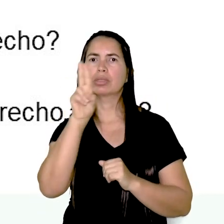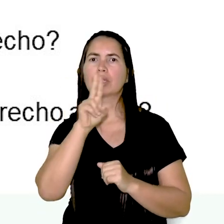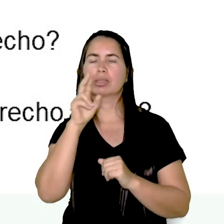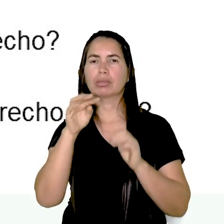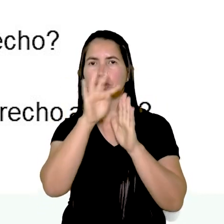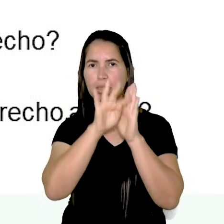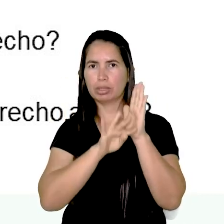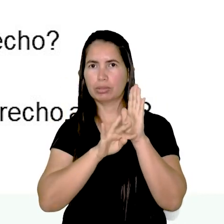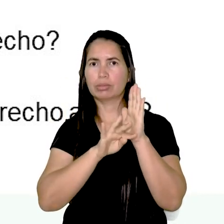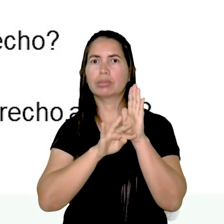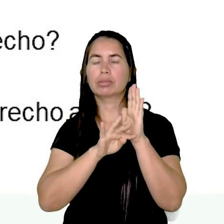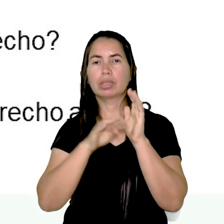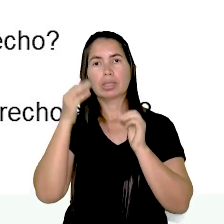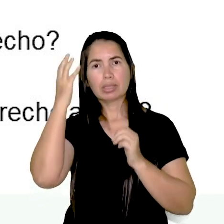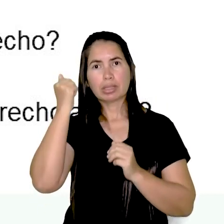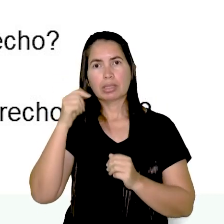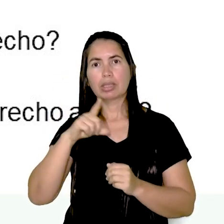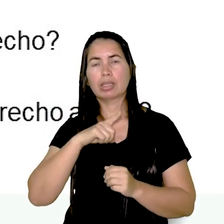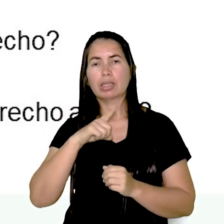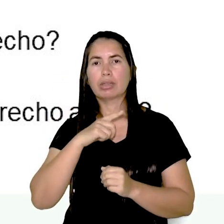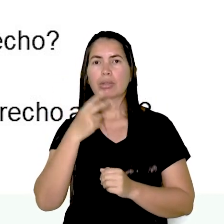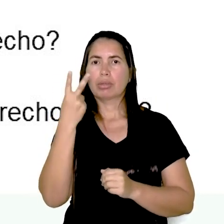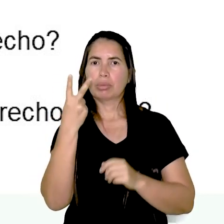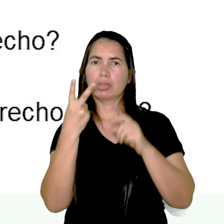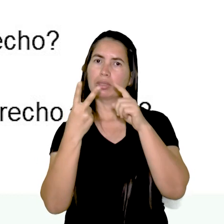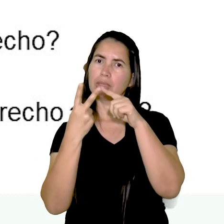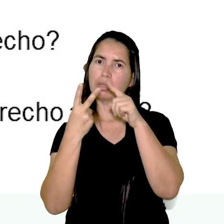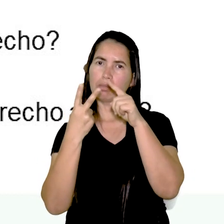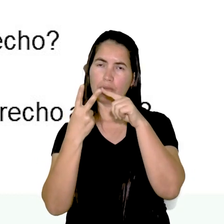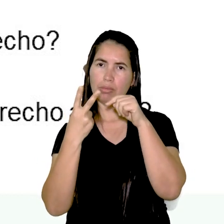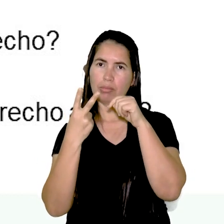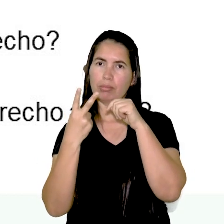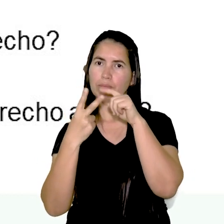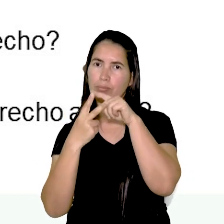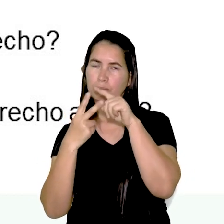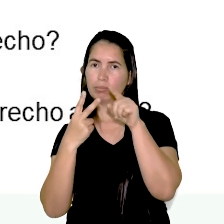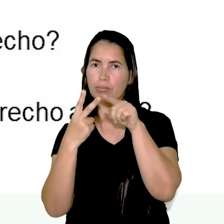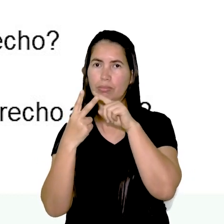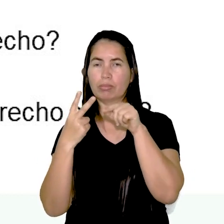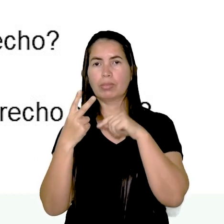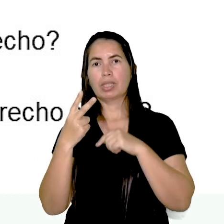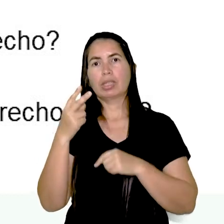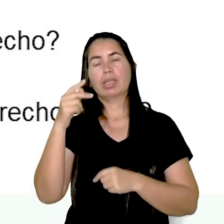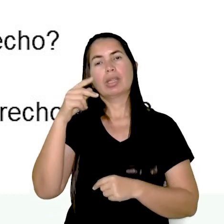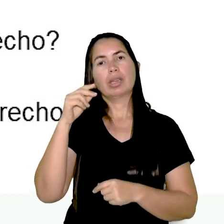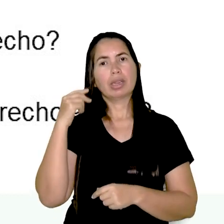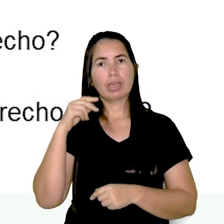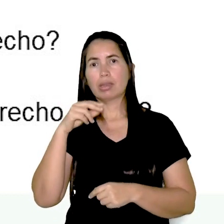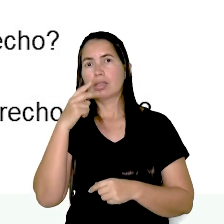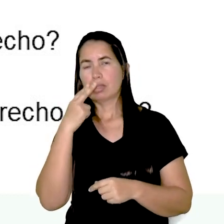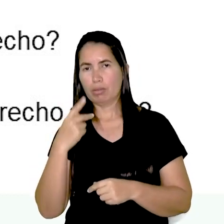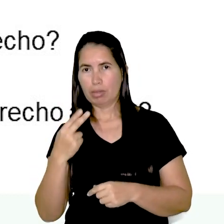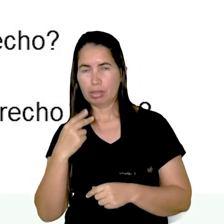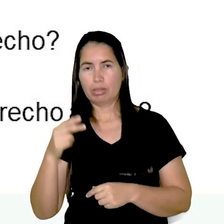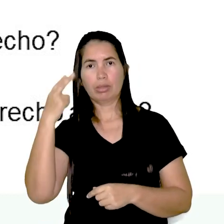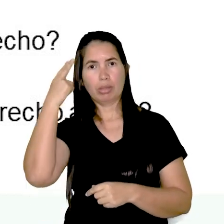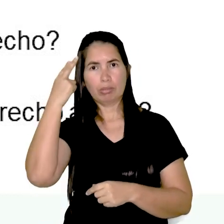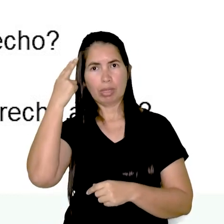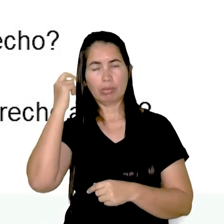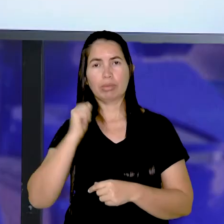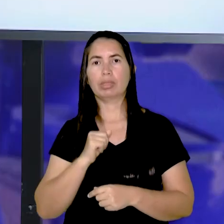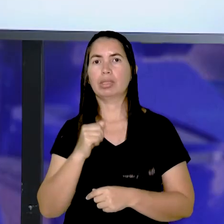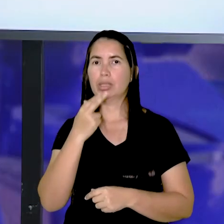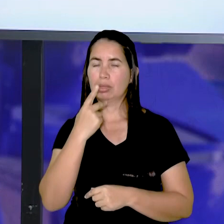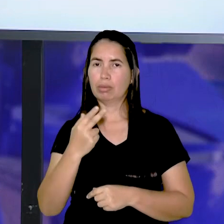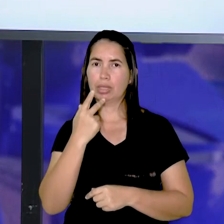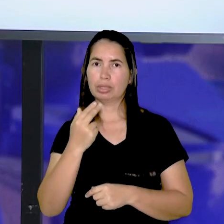acima? A gente sabe que existem dois tipos de linguagem. A linguagem padrão e a linguagem informal. Então, assim,